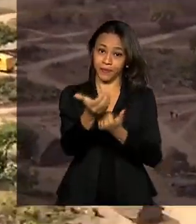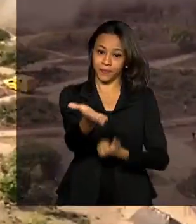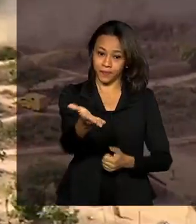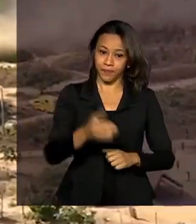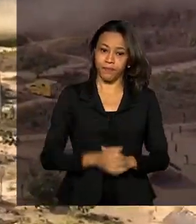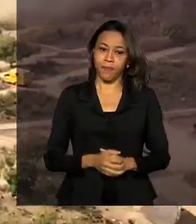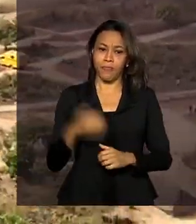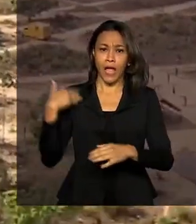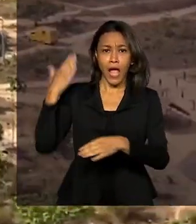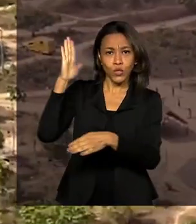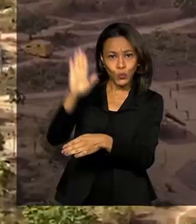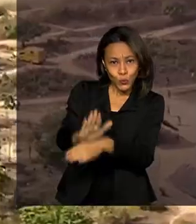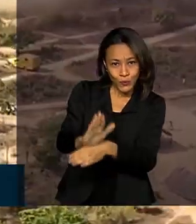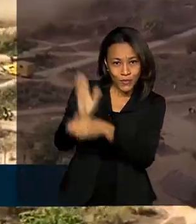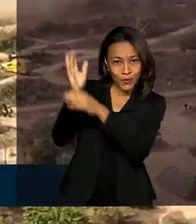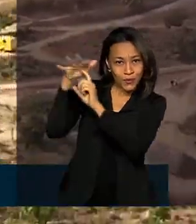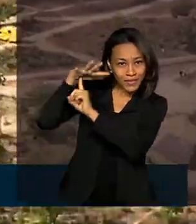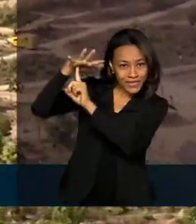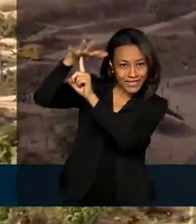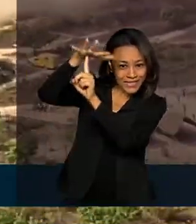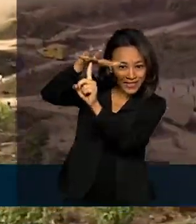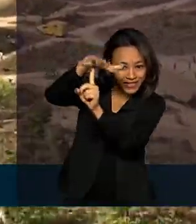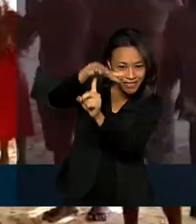Ajuda que vem do céu